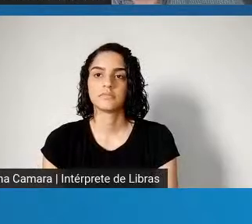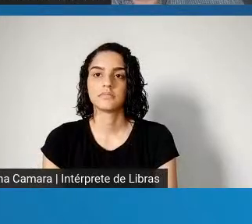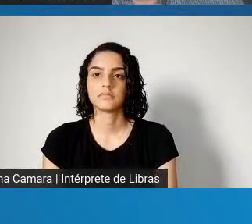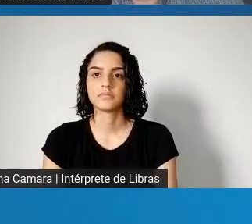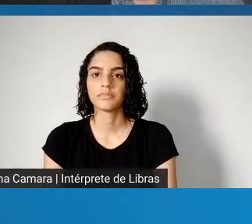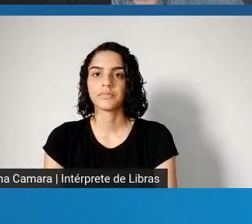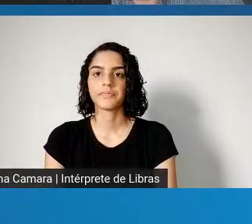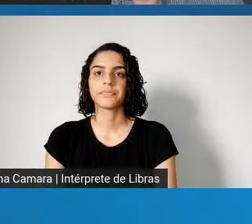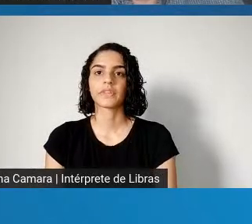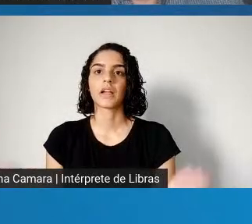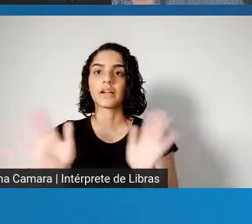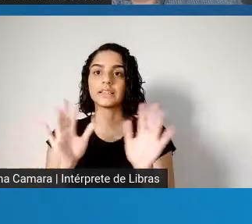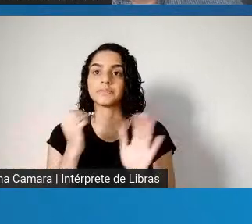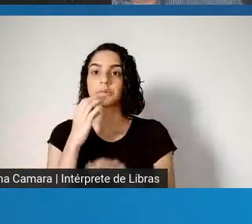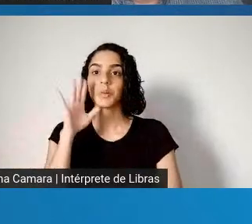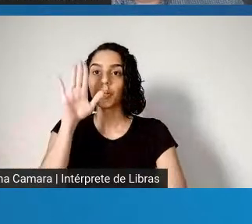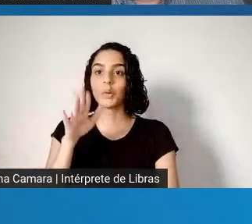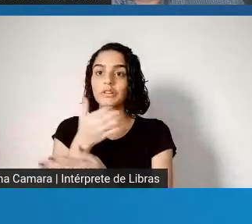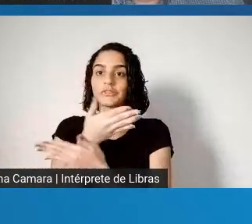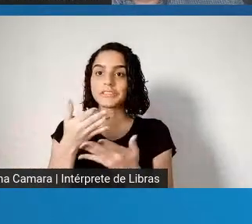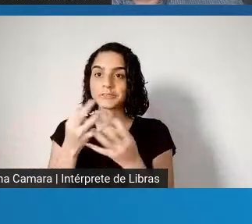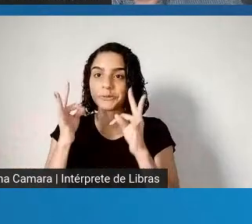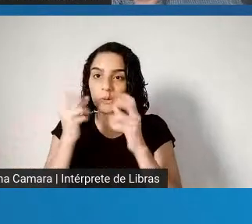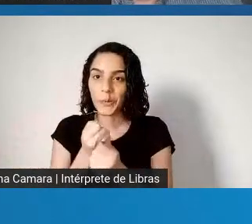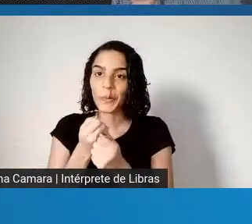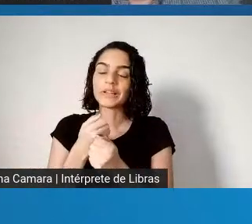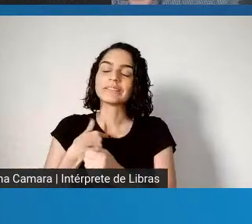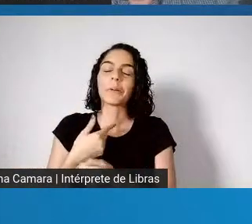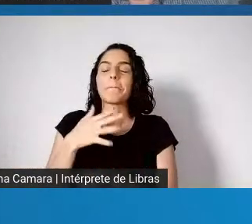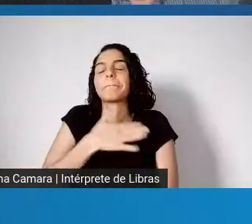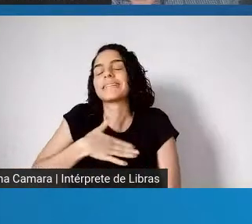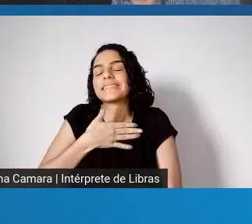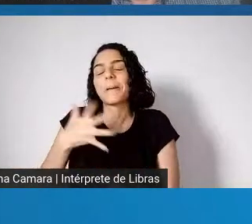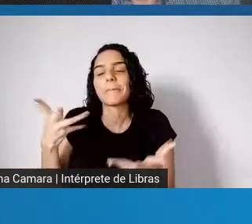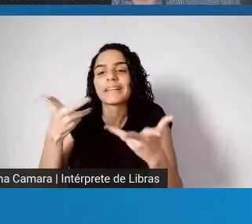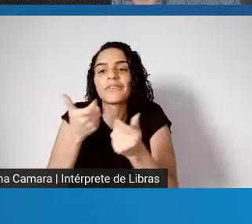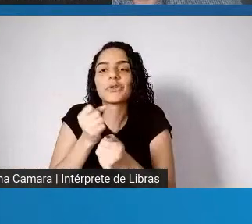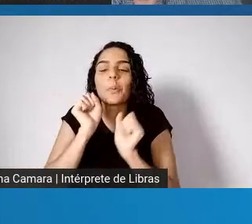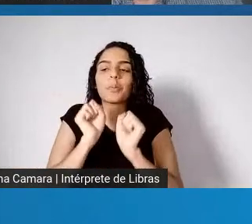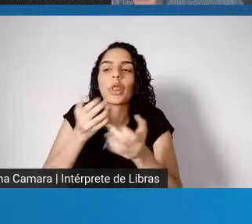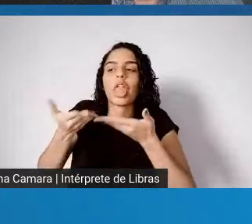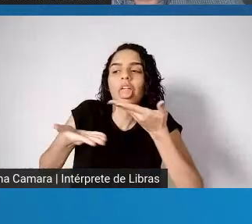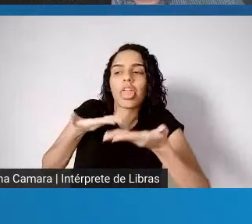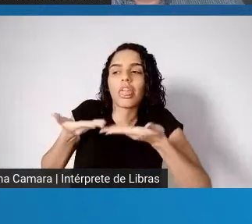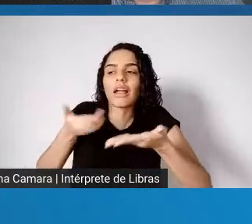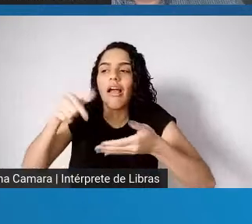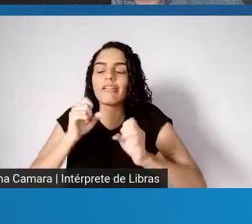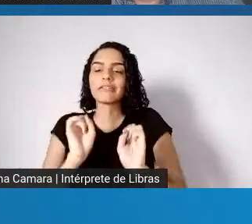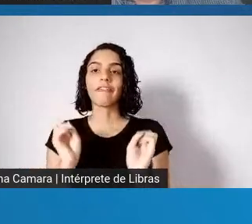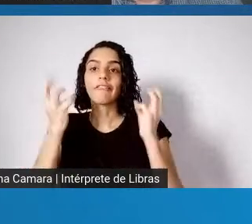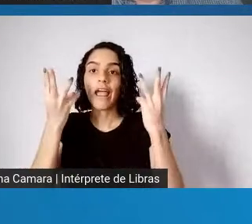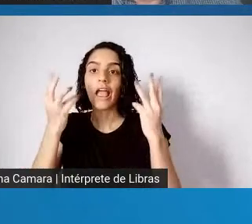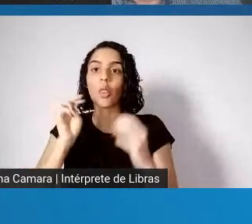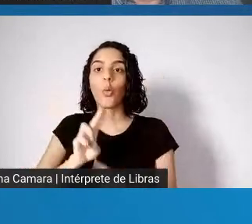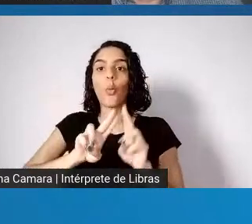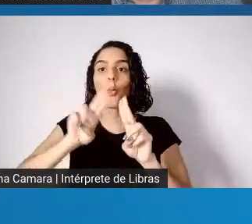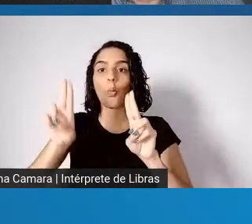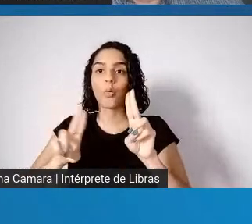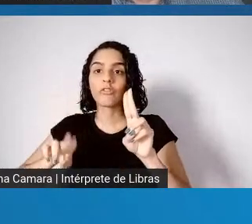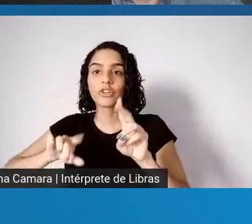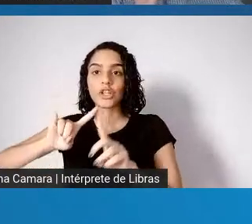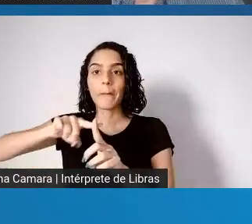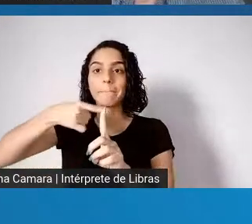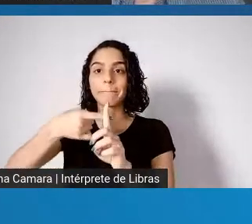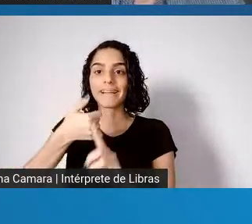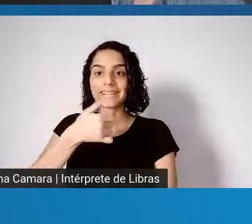enorme de ser a mediadora desse evento, né, da UFRJ mais 100, que é um evento muito importante,